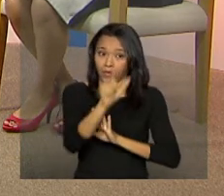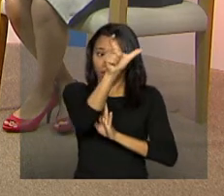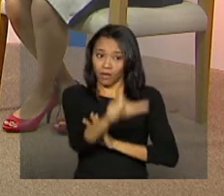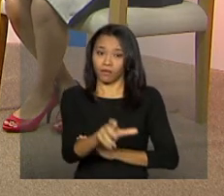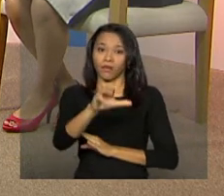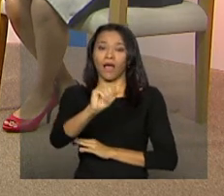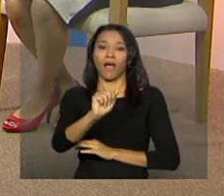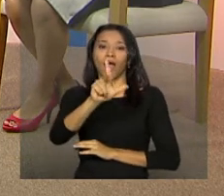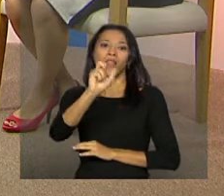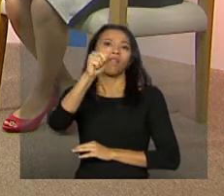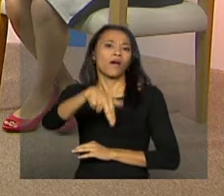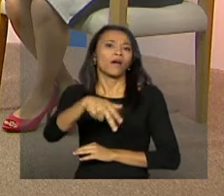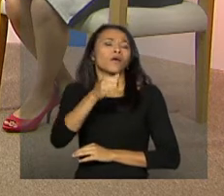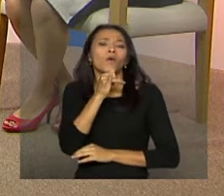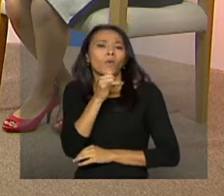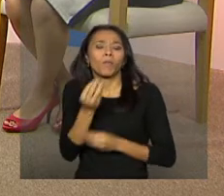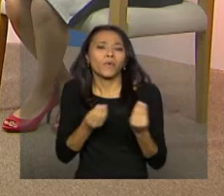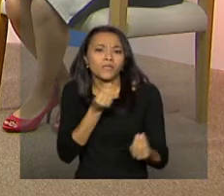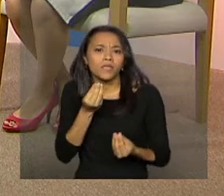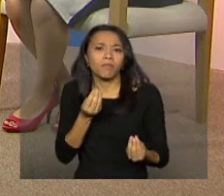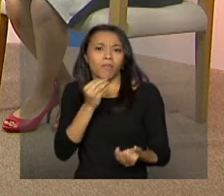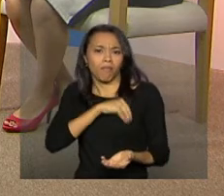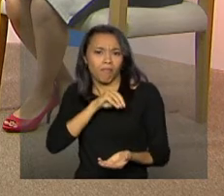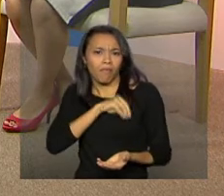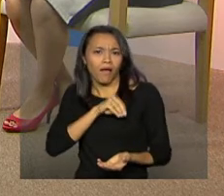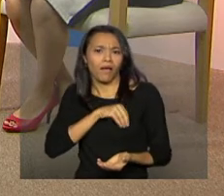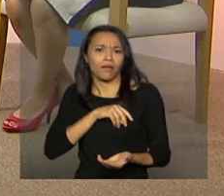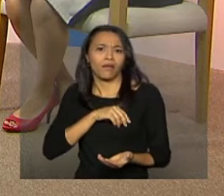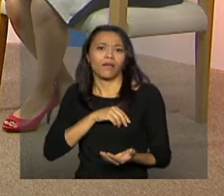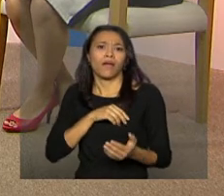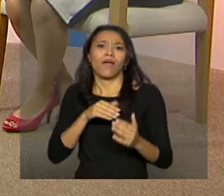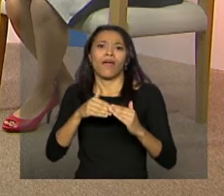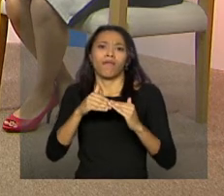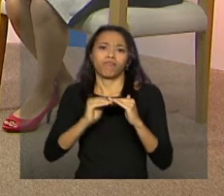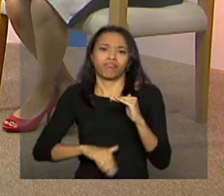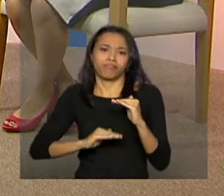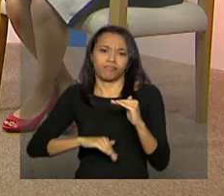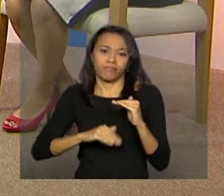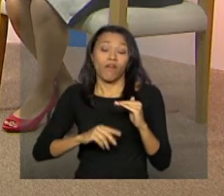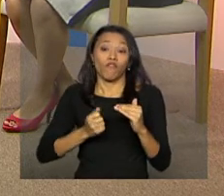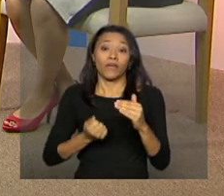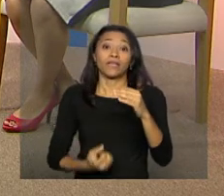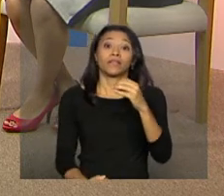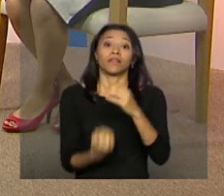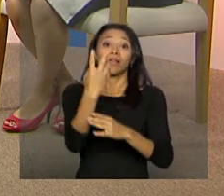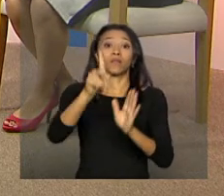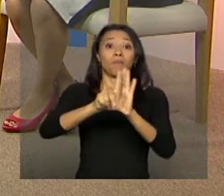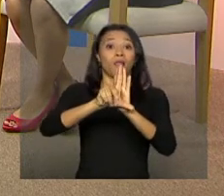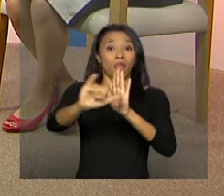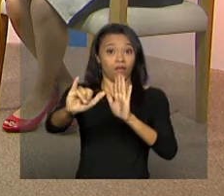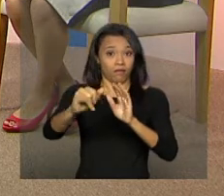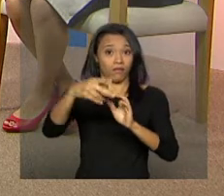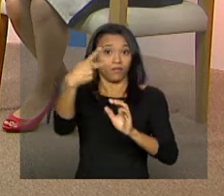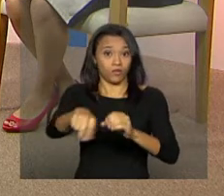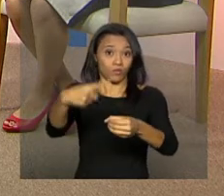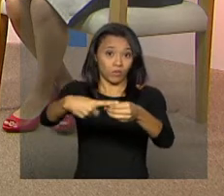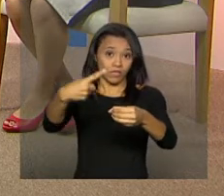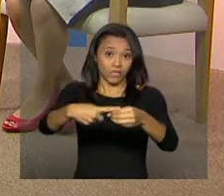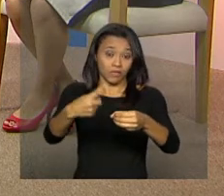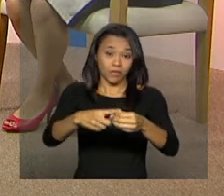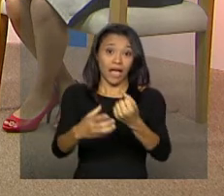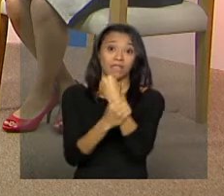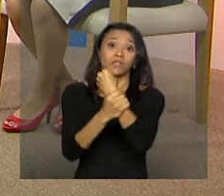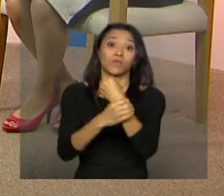remuneração do servidor do SUAS é baixa na cidade, foi criada uma lei municipal que gratifica em 50% o